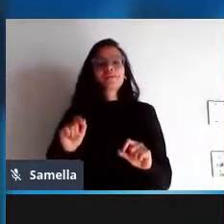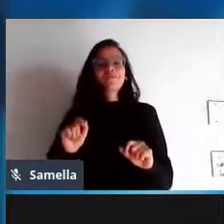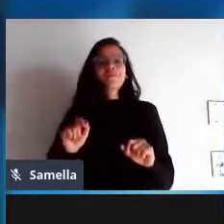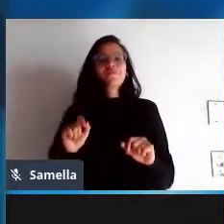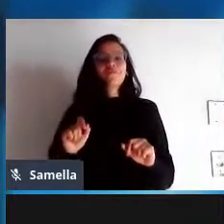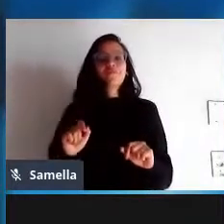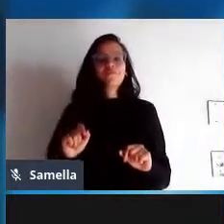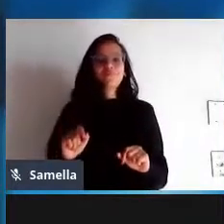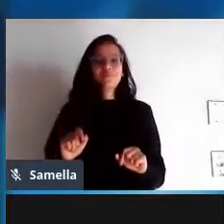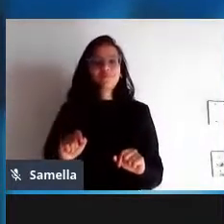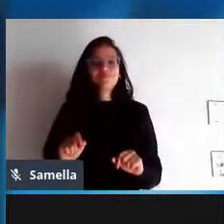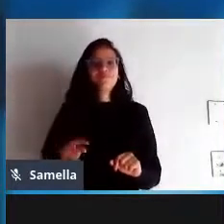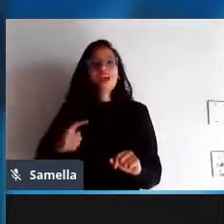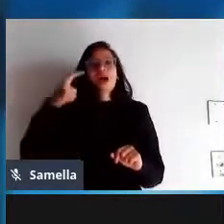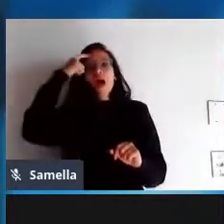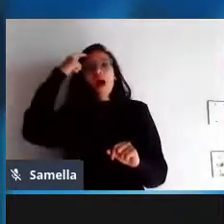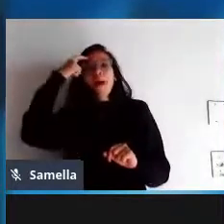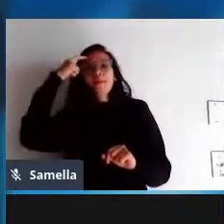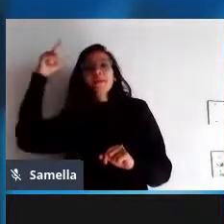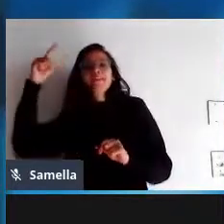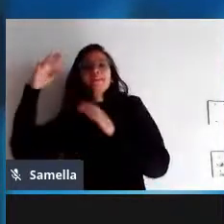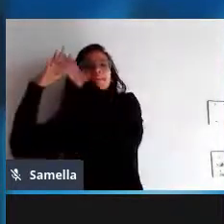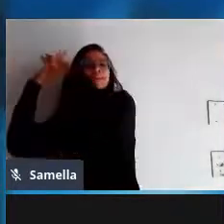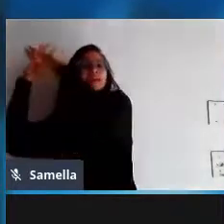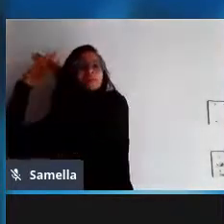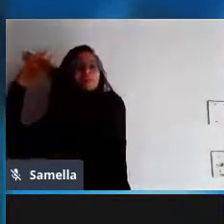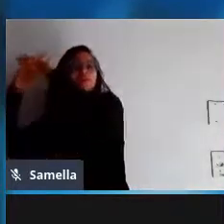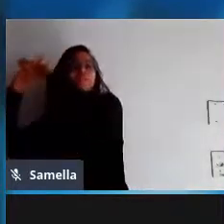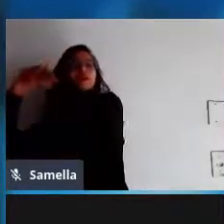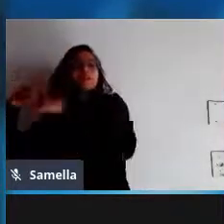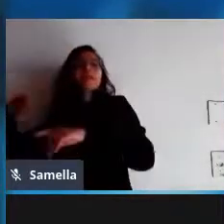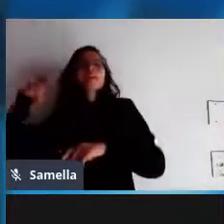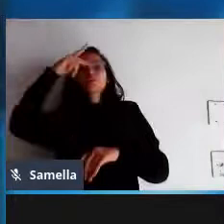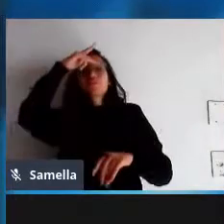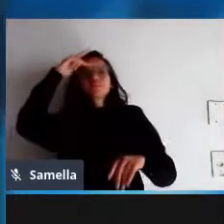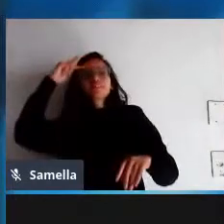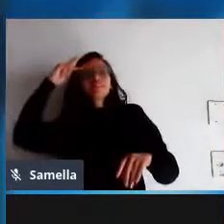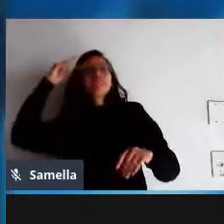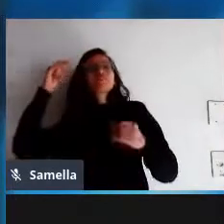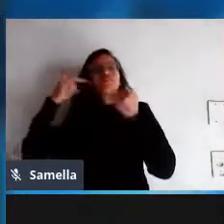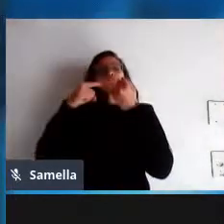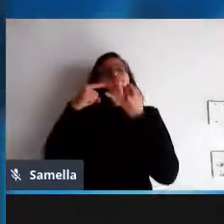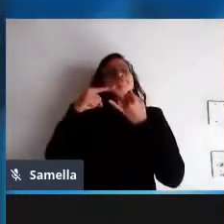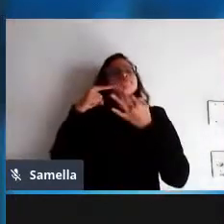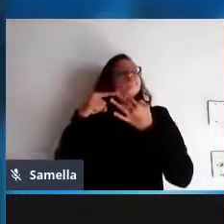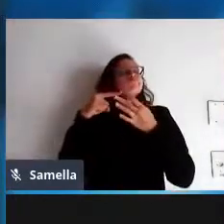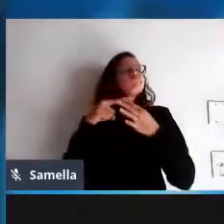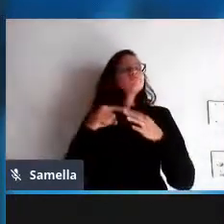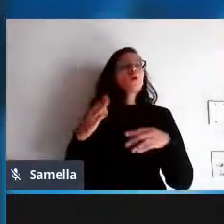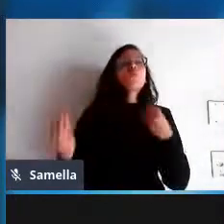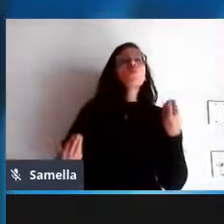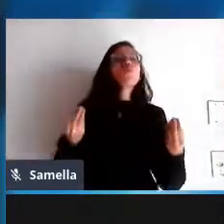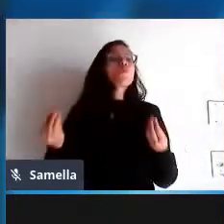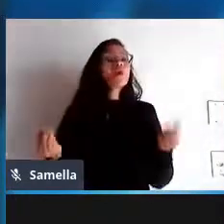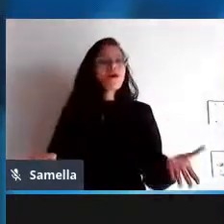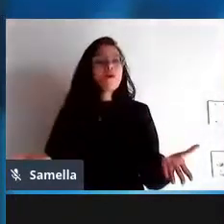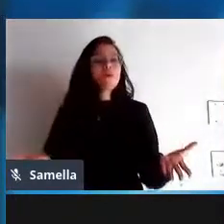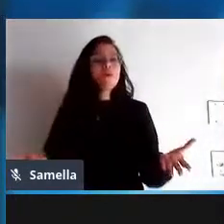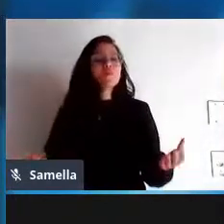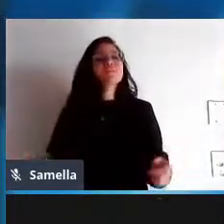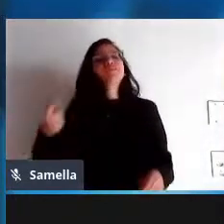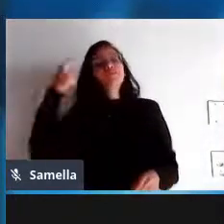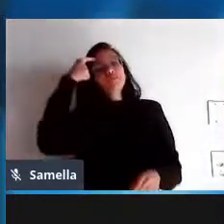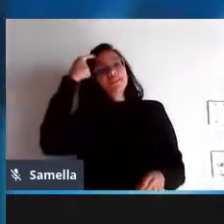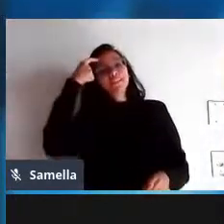a mentalidade das pessoas em relação às alternativas que elas têm elas não são necessariamente